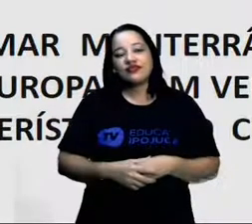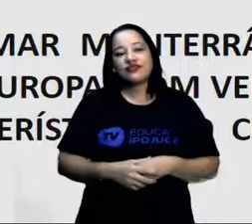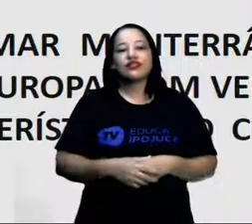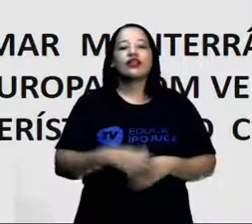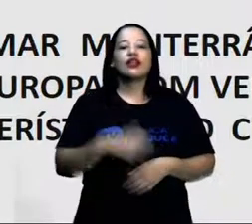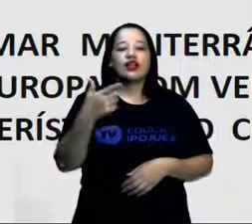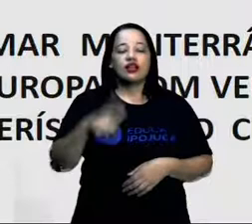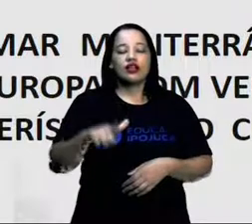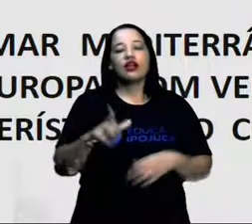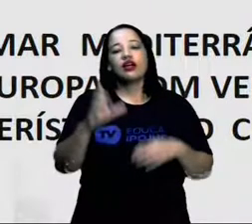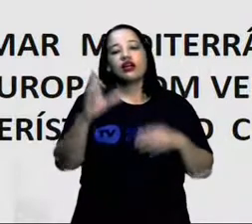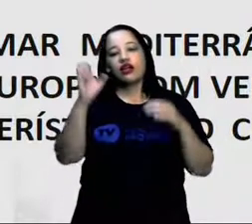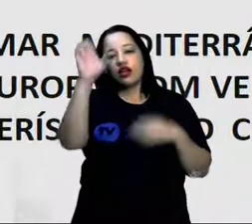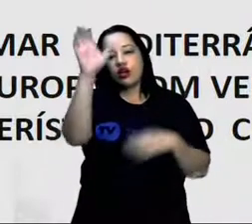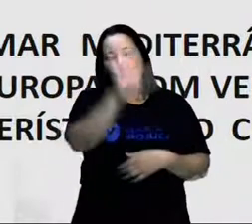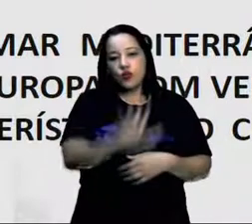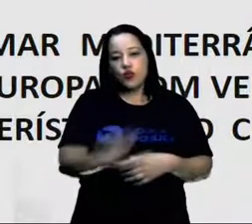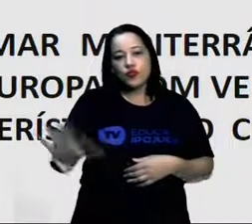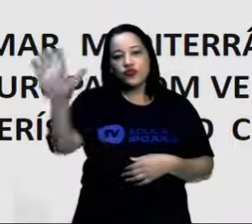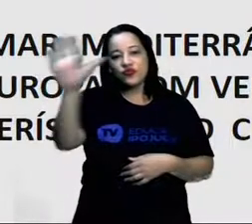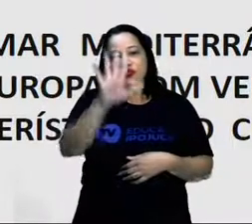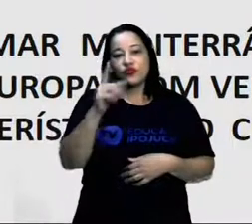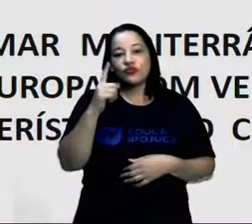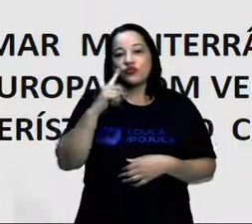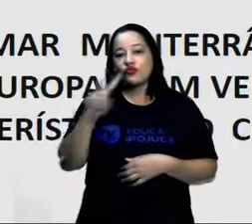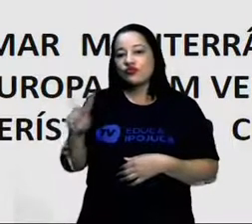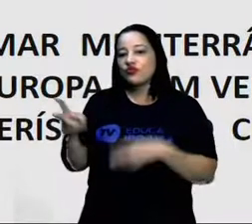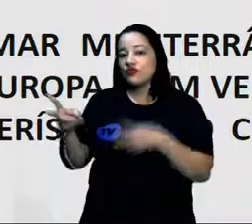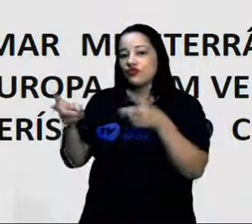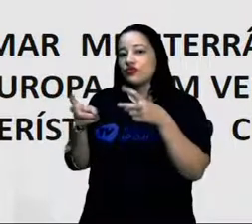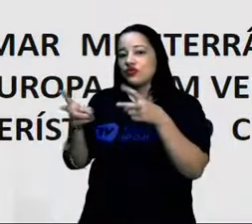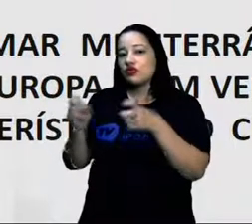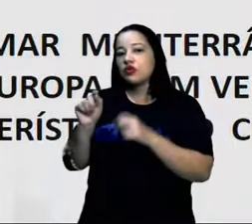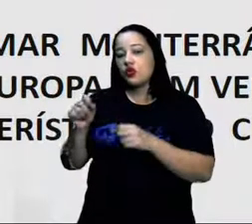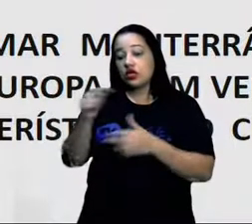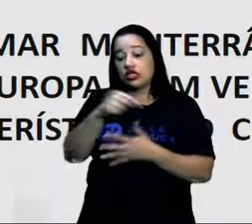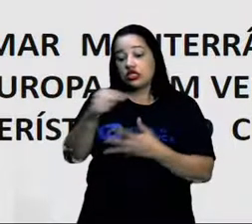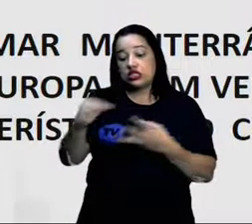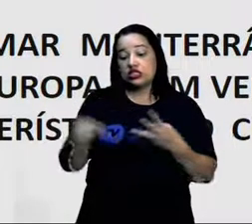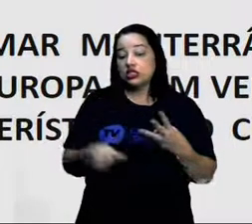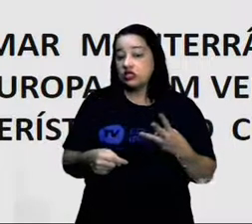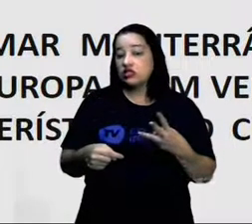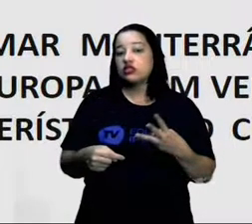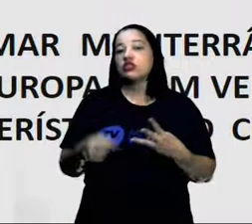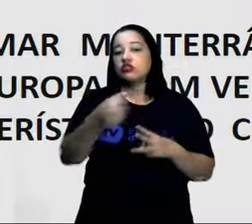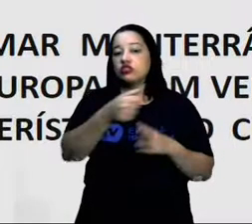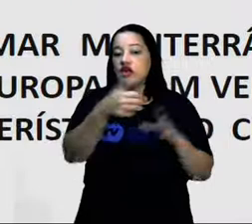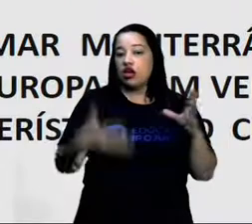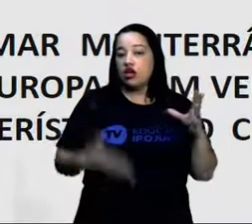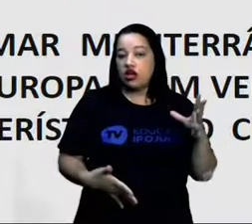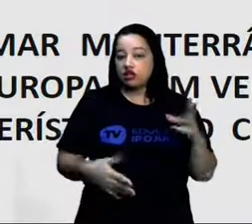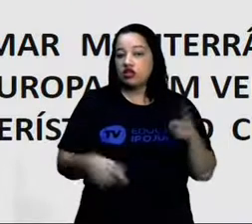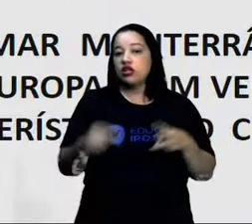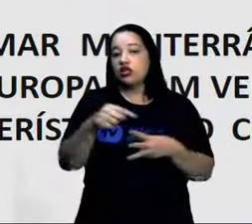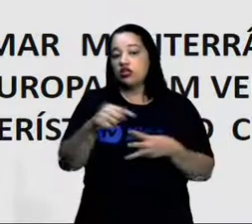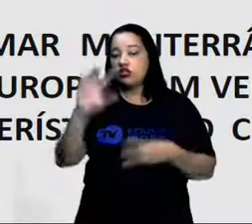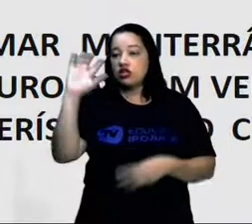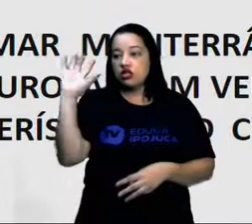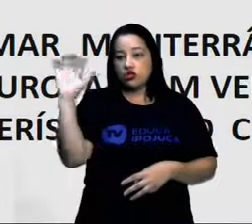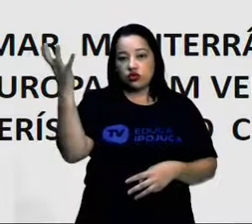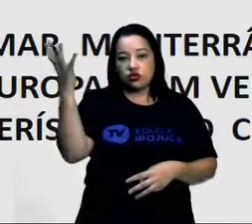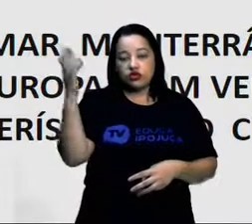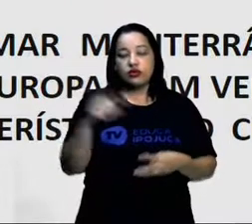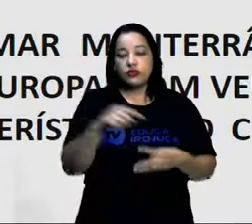Na Europa, podemos distinguir também três características climáticas e formações vegetais bem